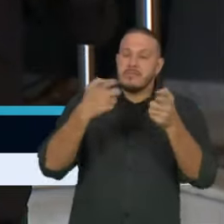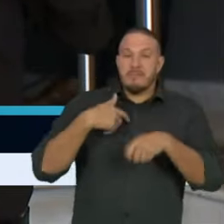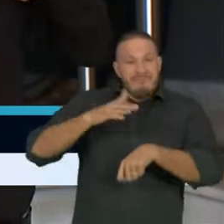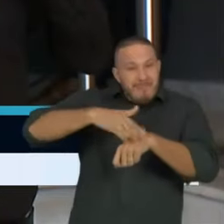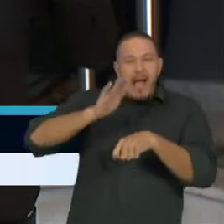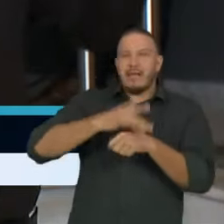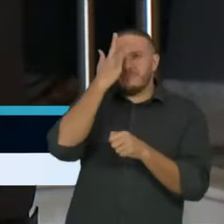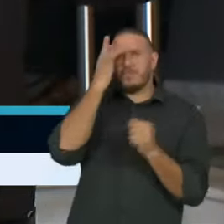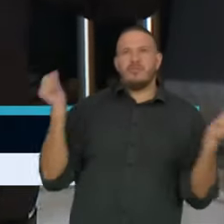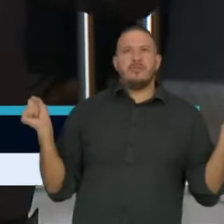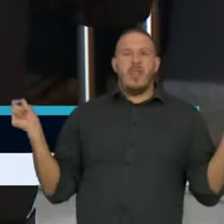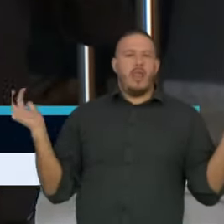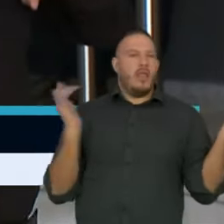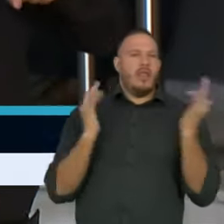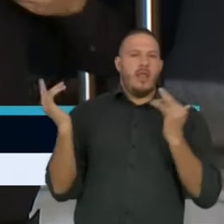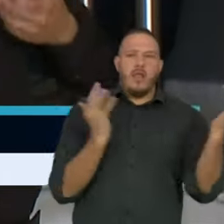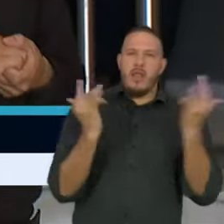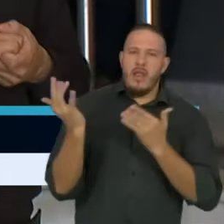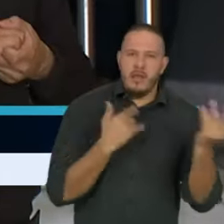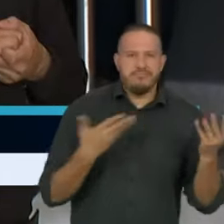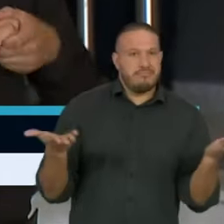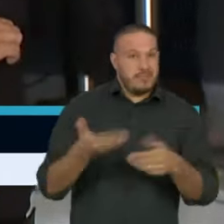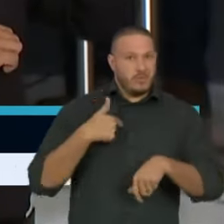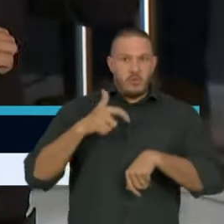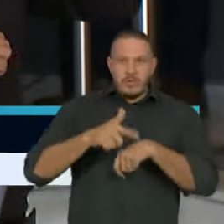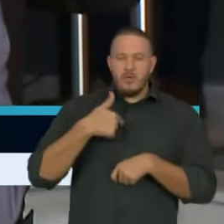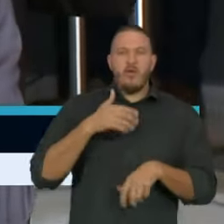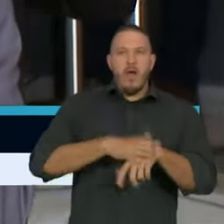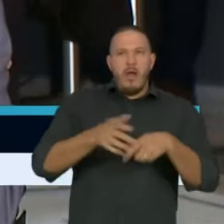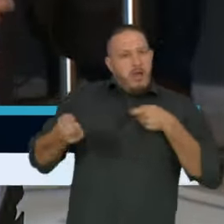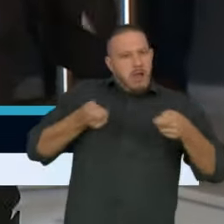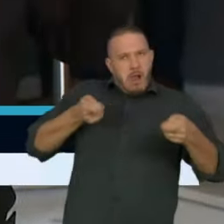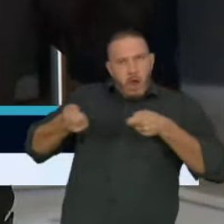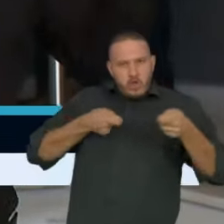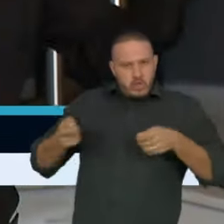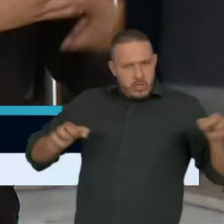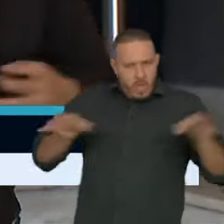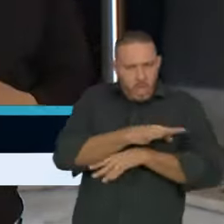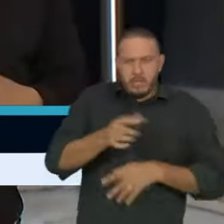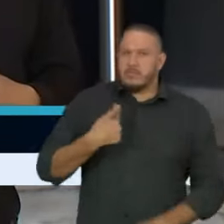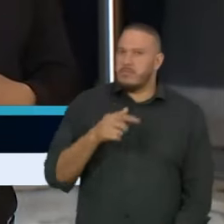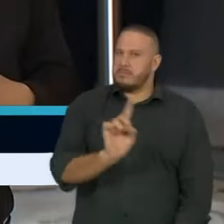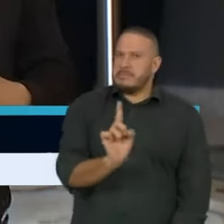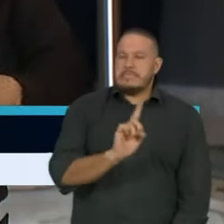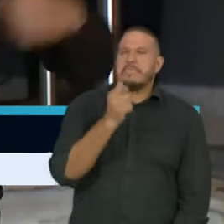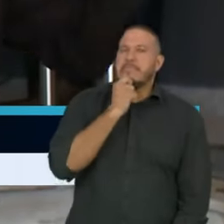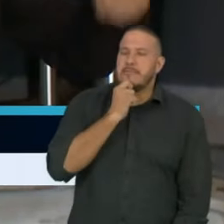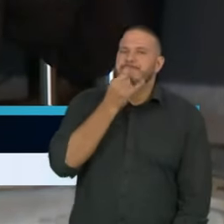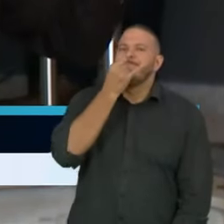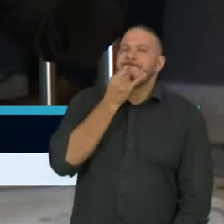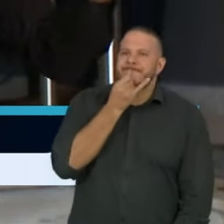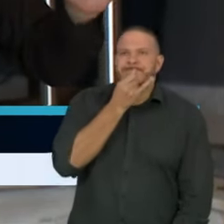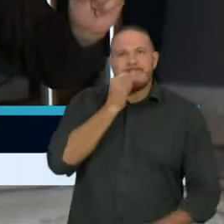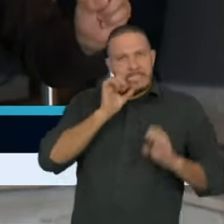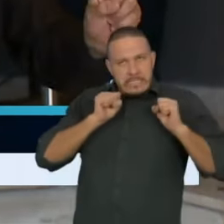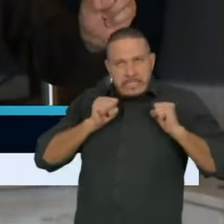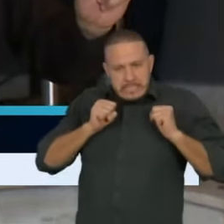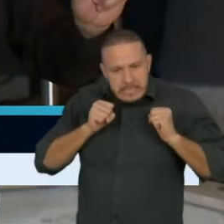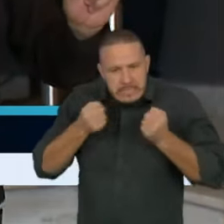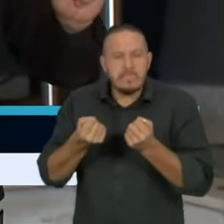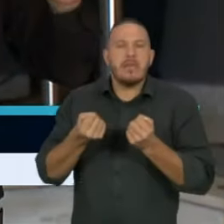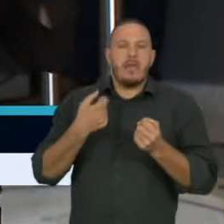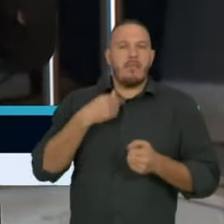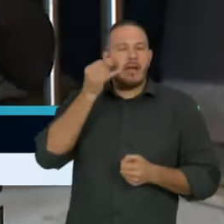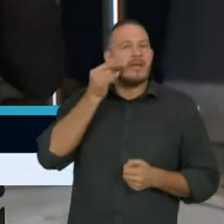pacientes. A situação não está sob controle absoluto, precisamos insistir para que esse